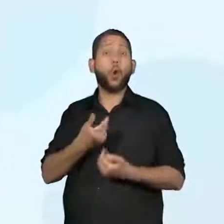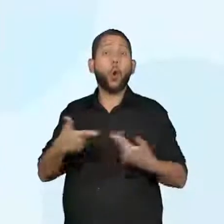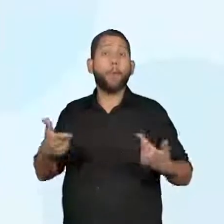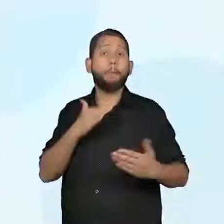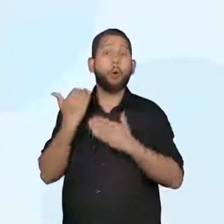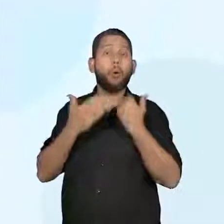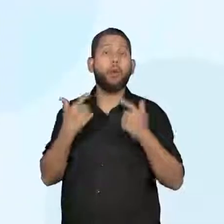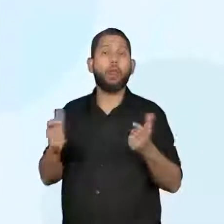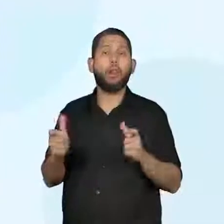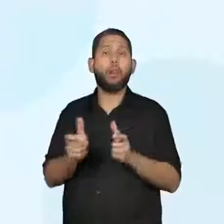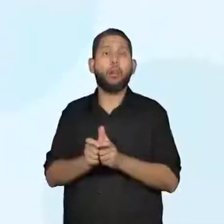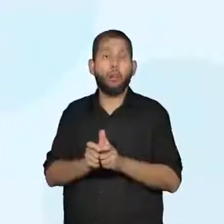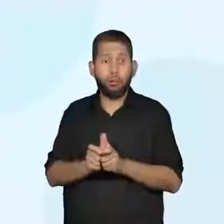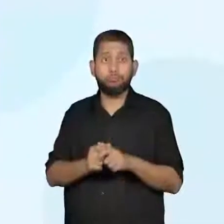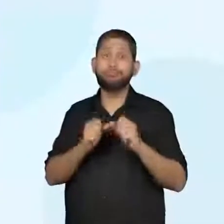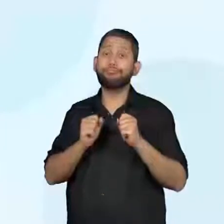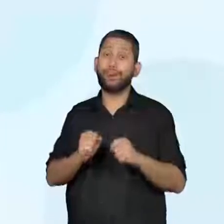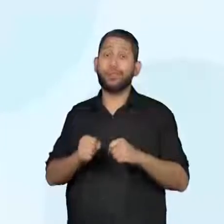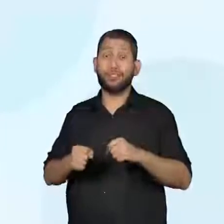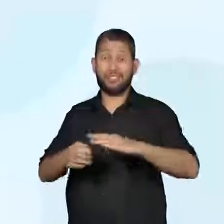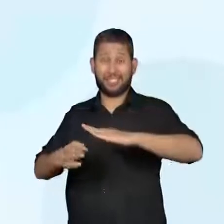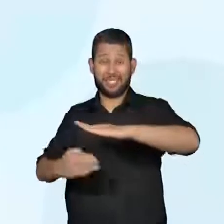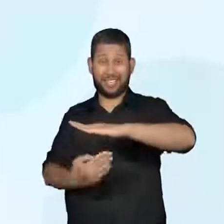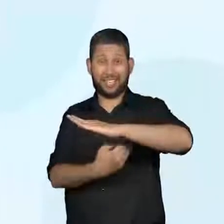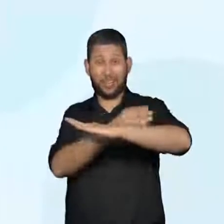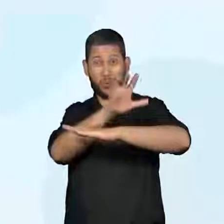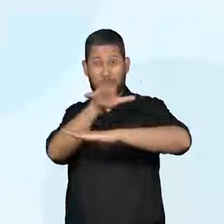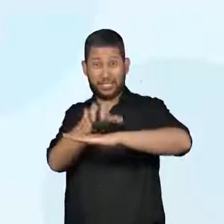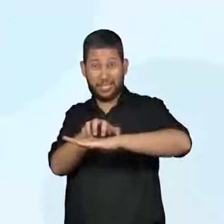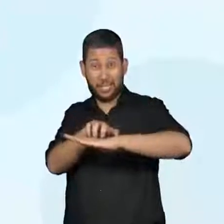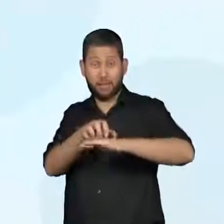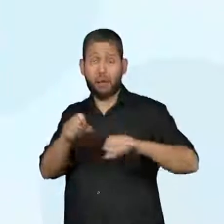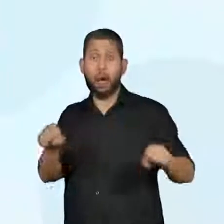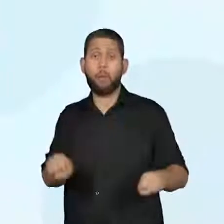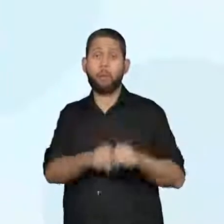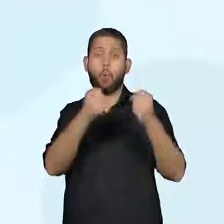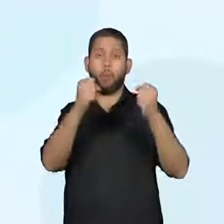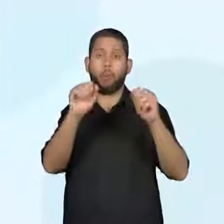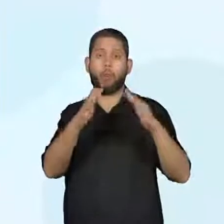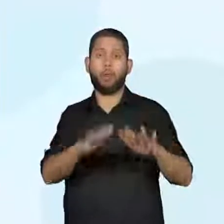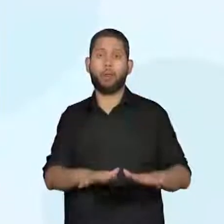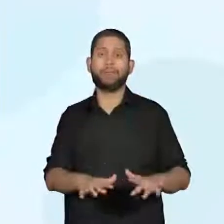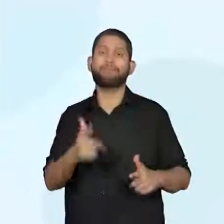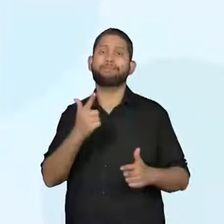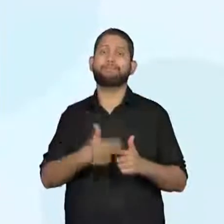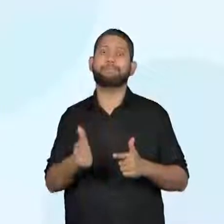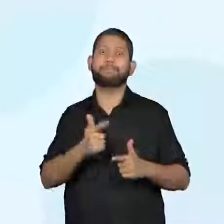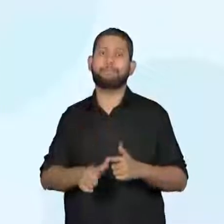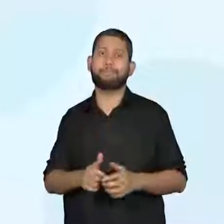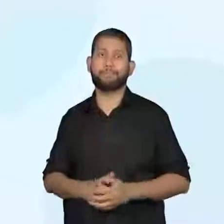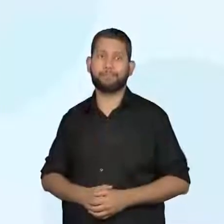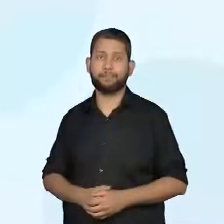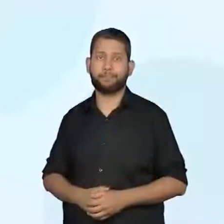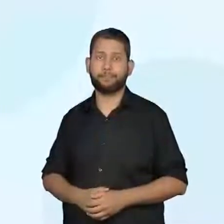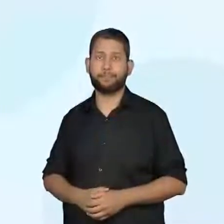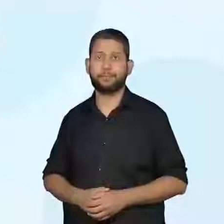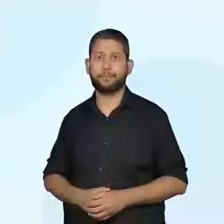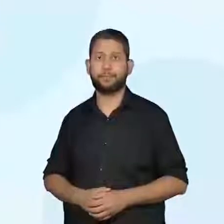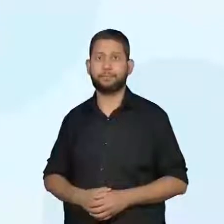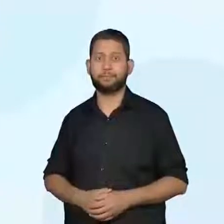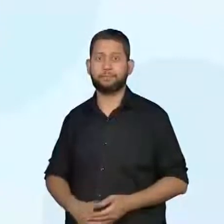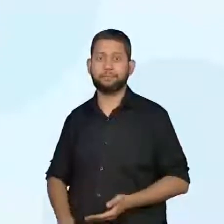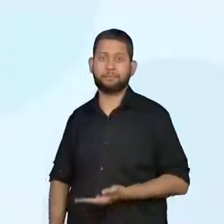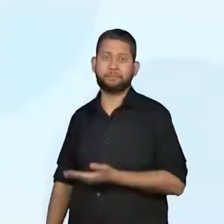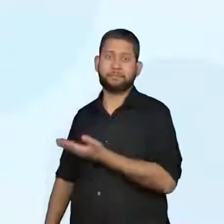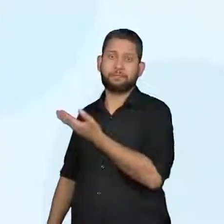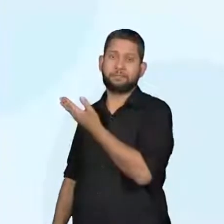saúde, dos demais seres vivos e dos ecossistemas. Vamos destacar essa parte? Olha só,